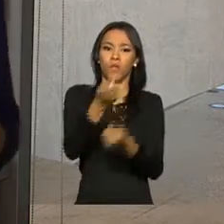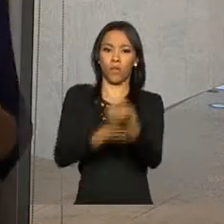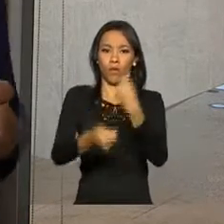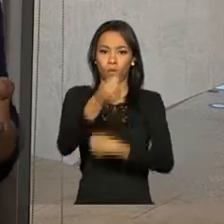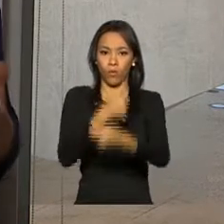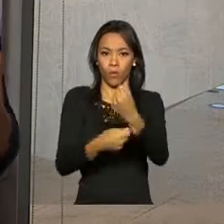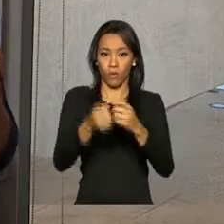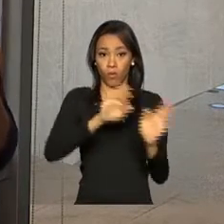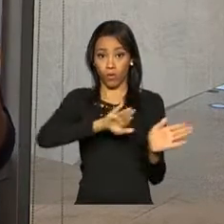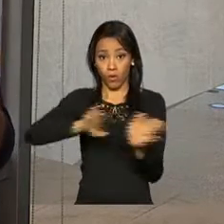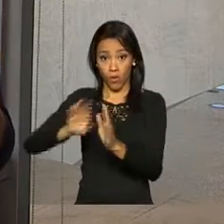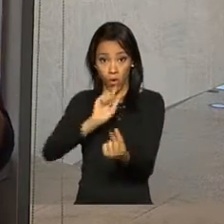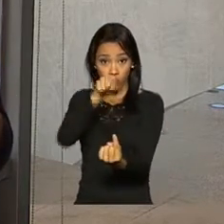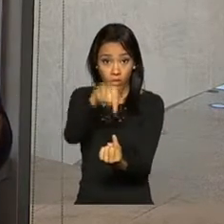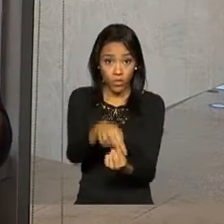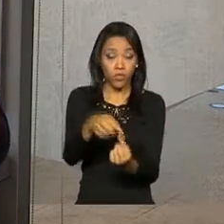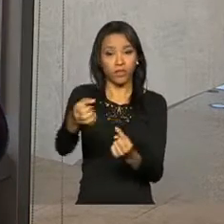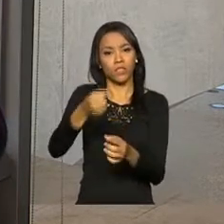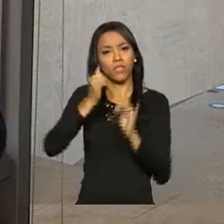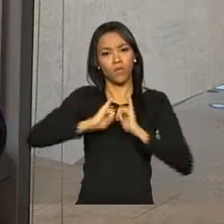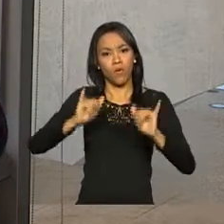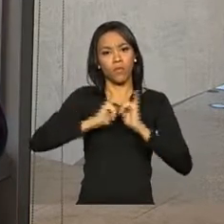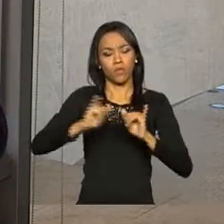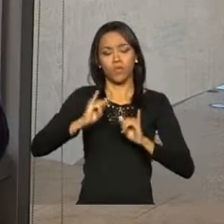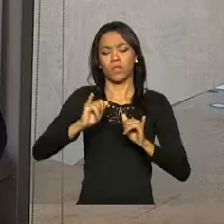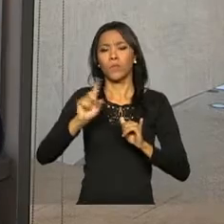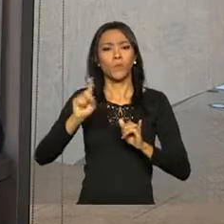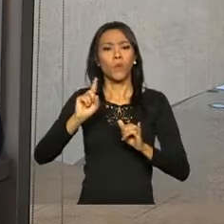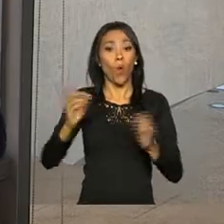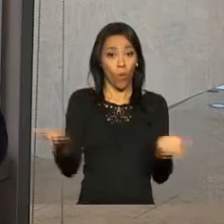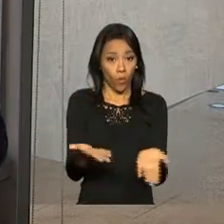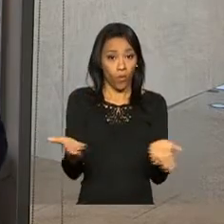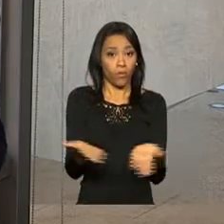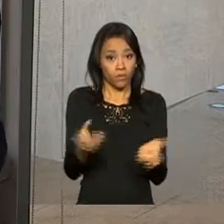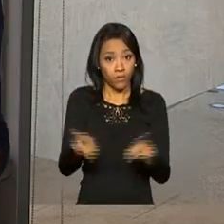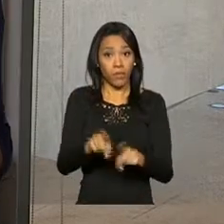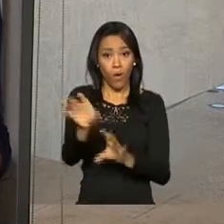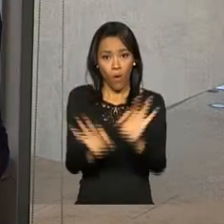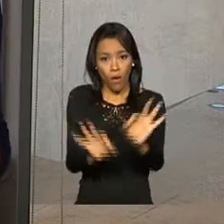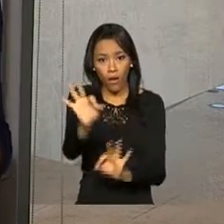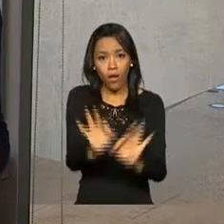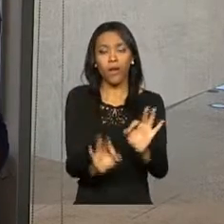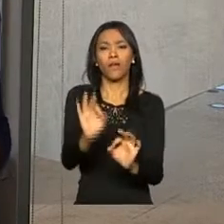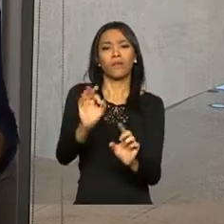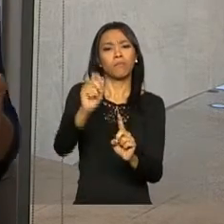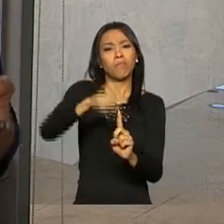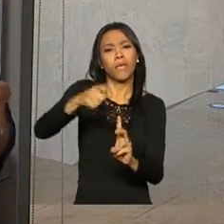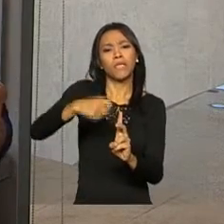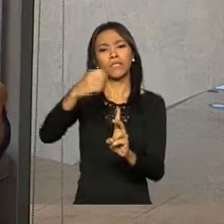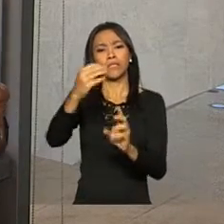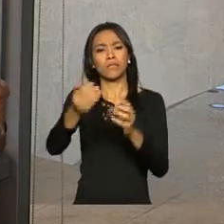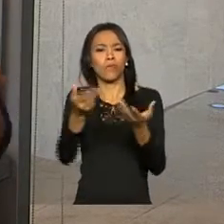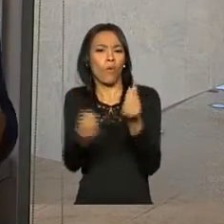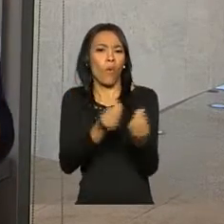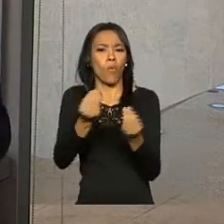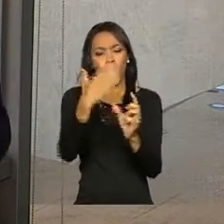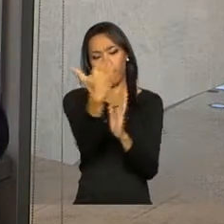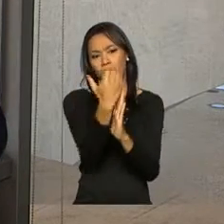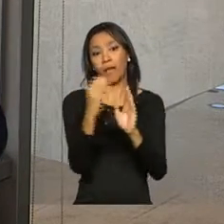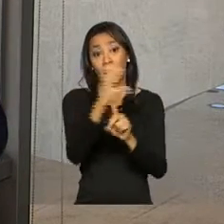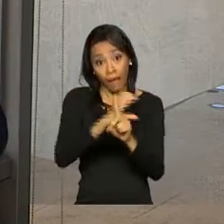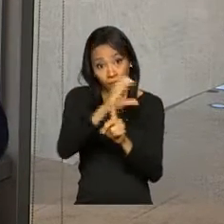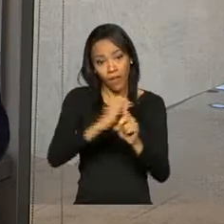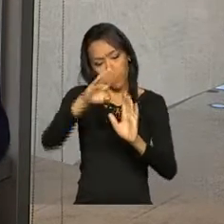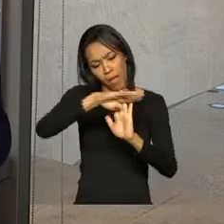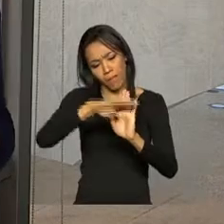acordo com a assessoria de imprensa também deve ser definido hoje um calendário e a metodologia de trabalho do fórum a partir de